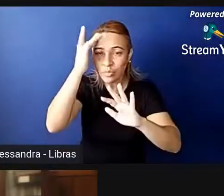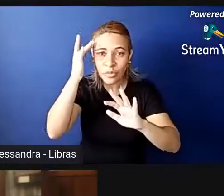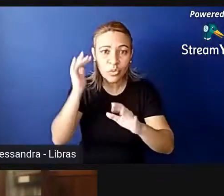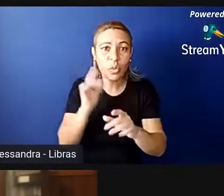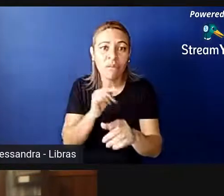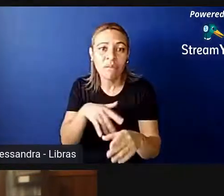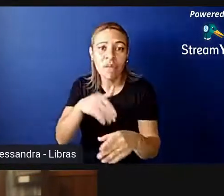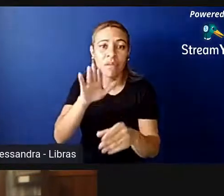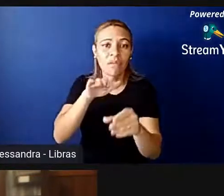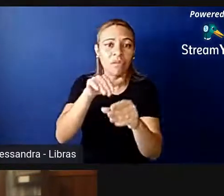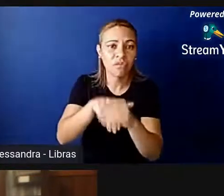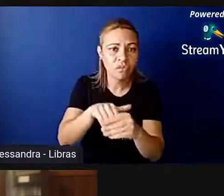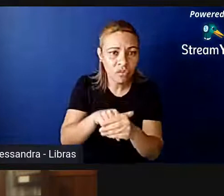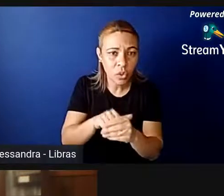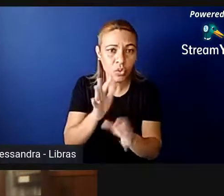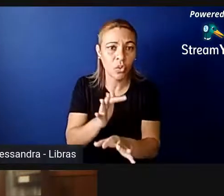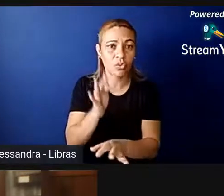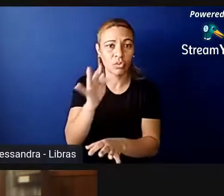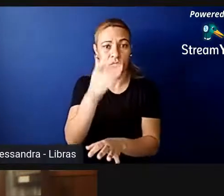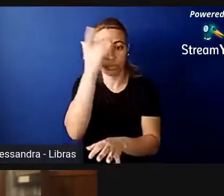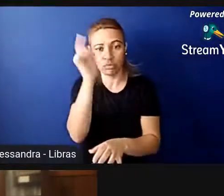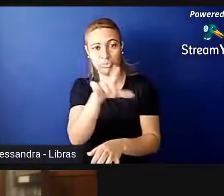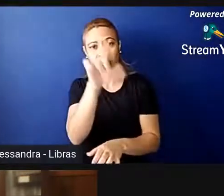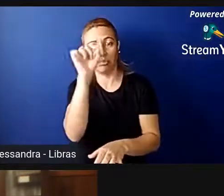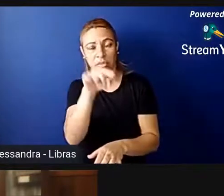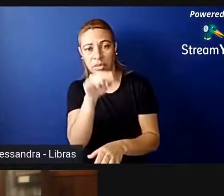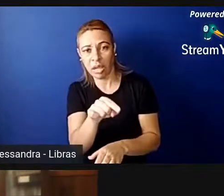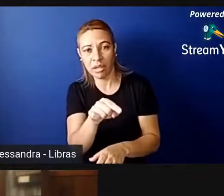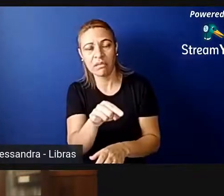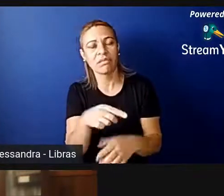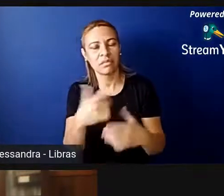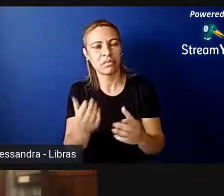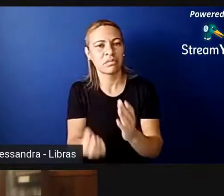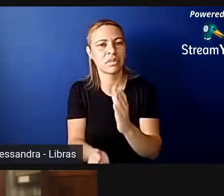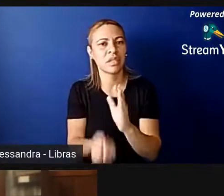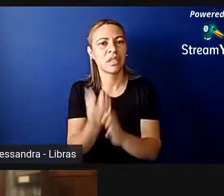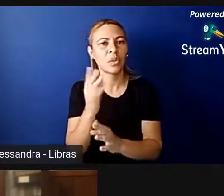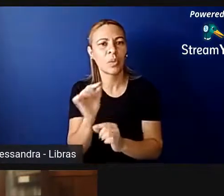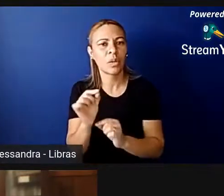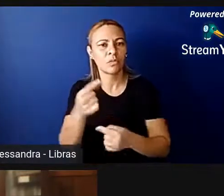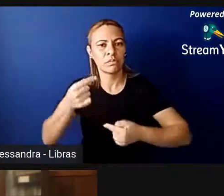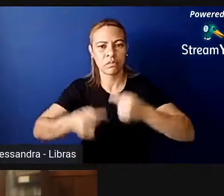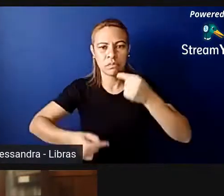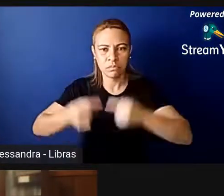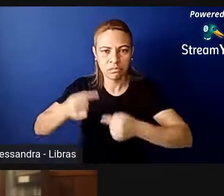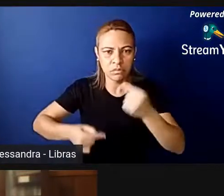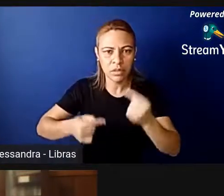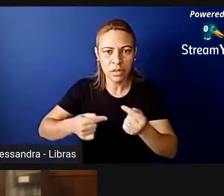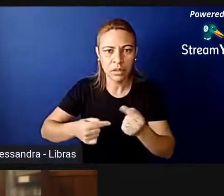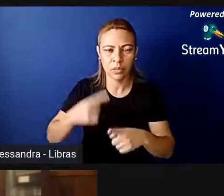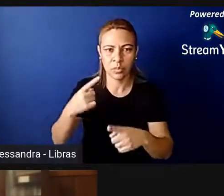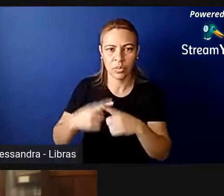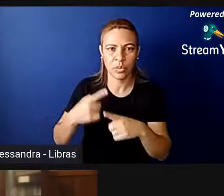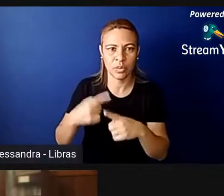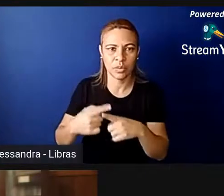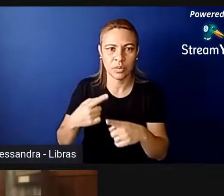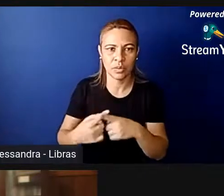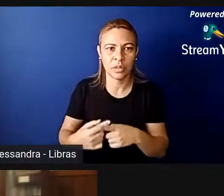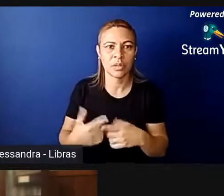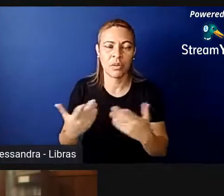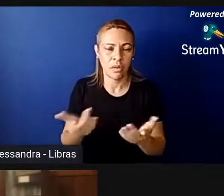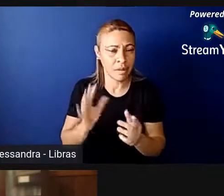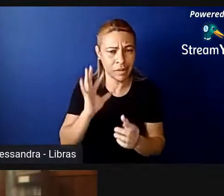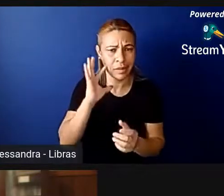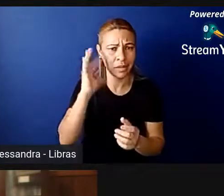para os futuros candidatos, isso vai criar uma competitividade entre os partidos. Porque, obviamente, como